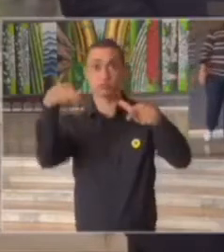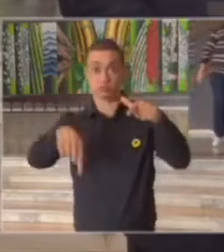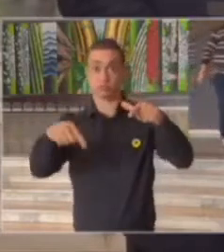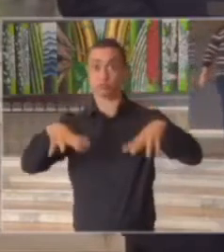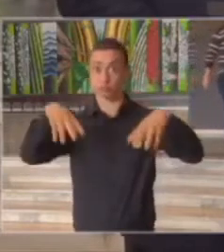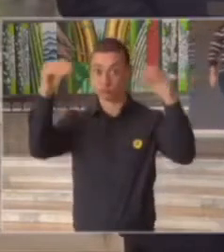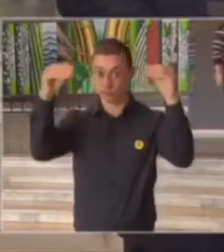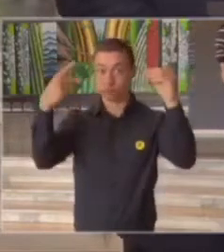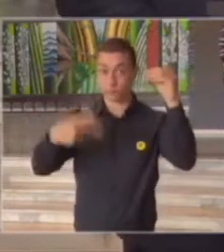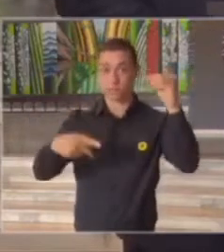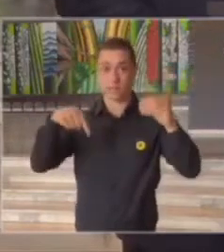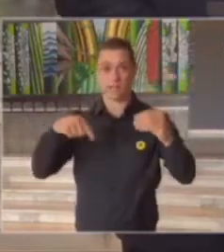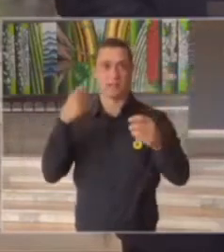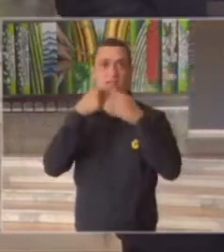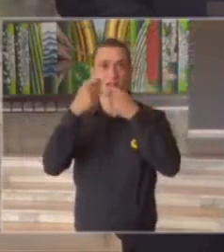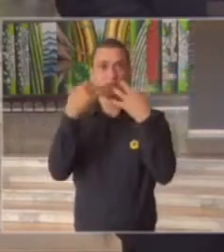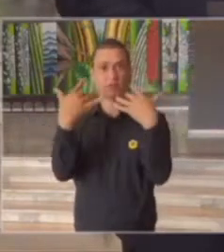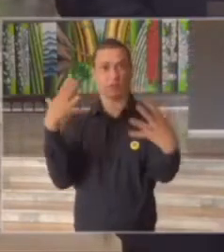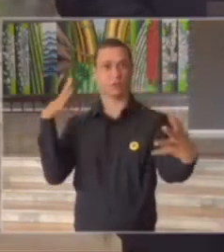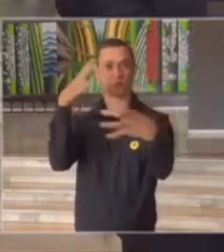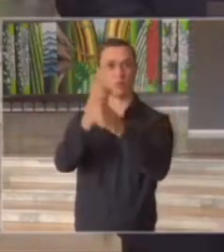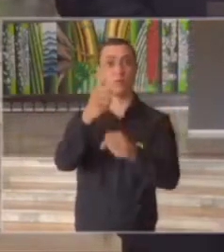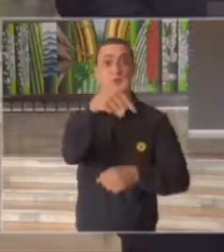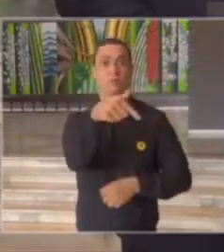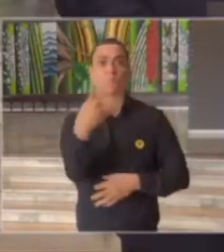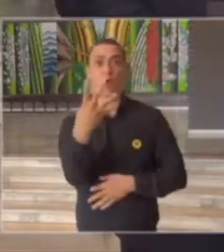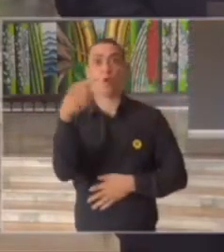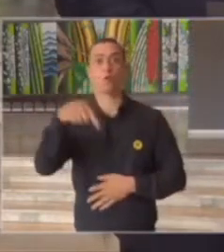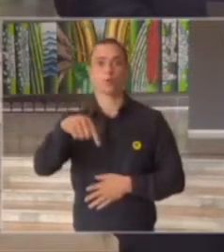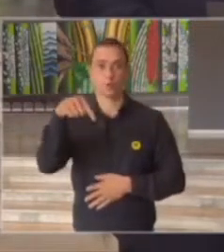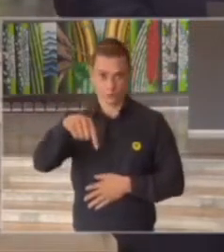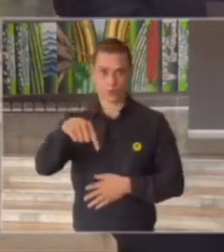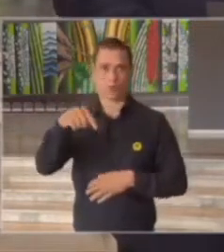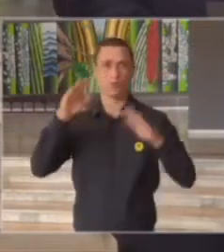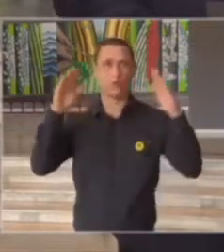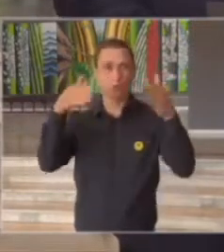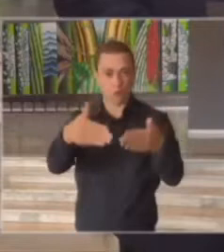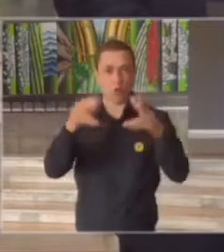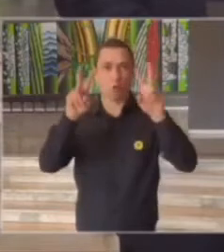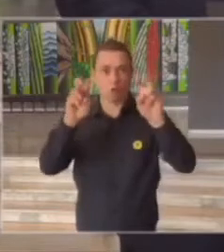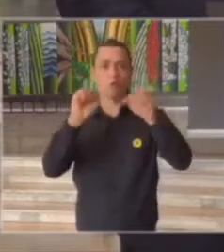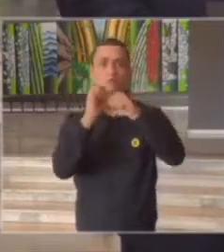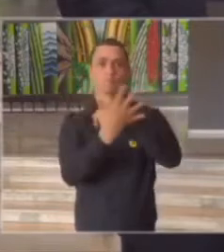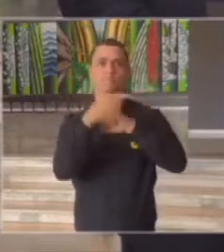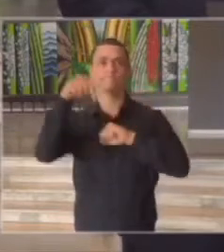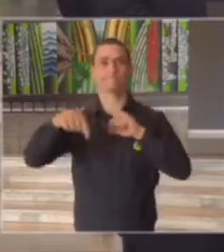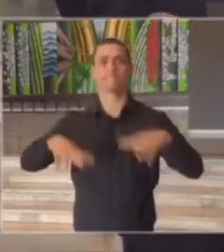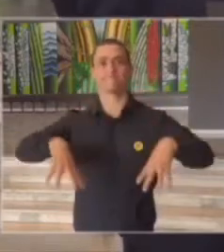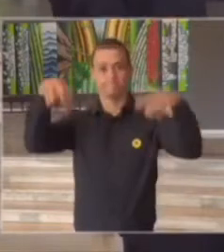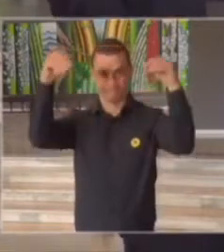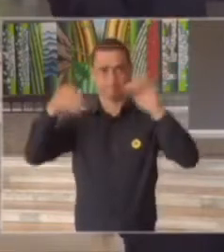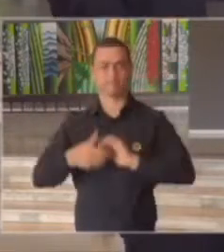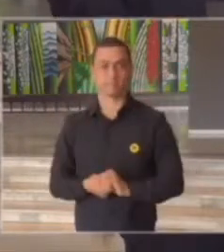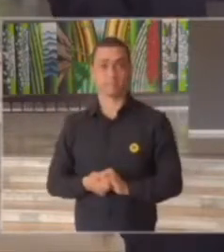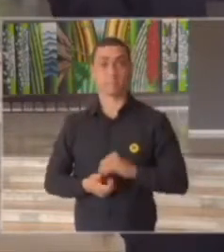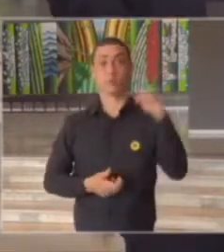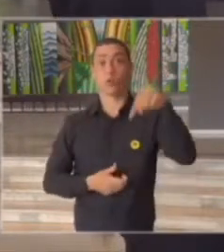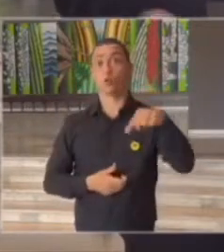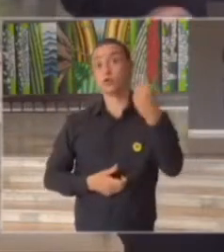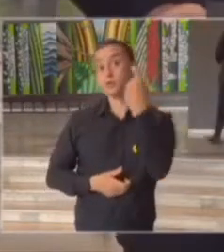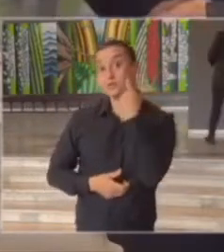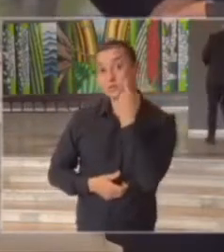direto Palácio dos Mandeirantes hoje sexta-feira dia 19 de junho obrigado também aos cinegrafistas fotógrafos